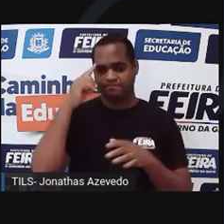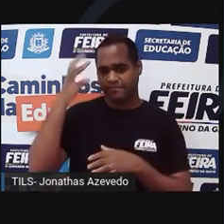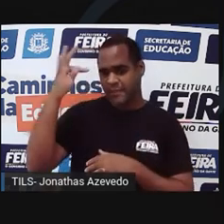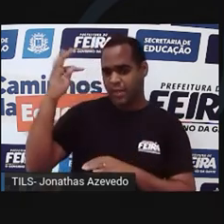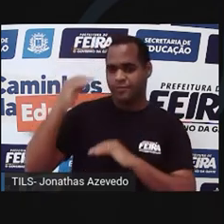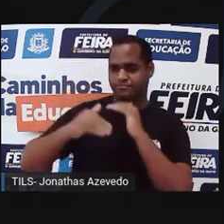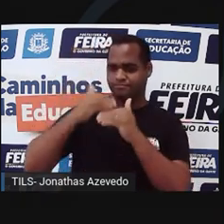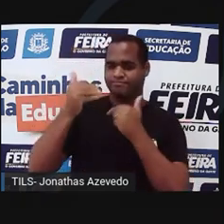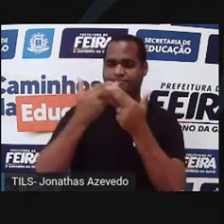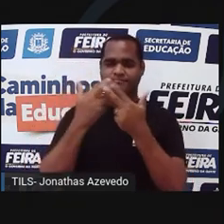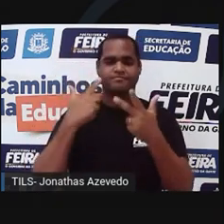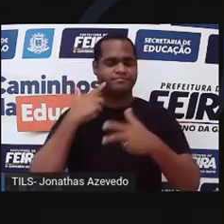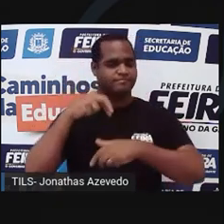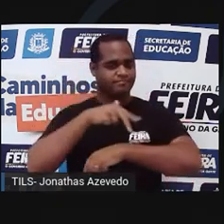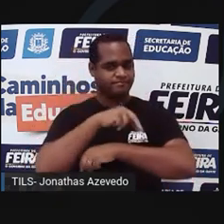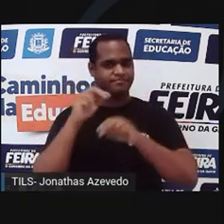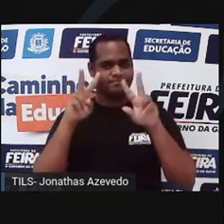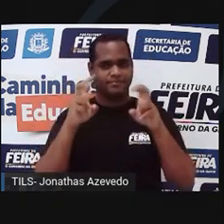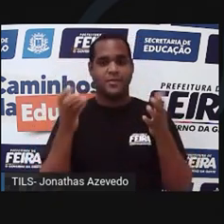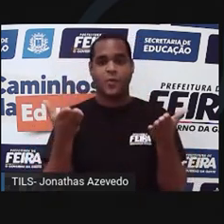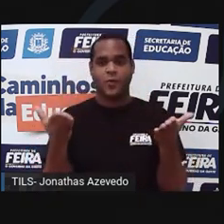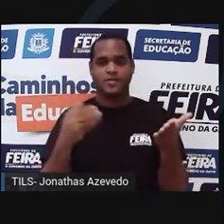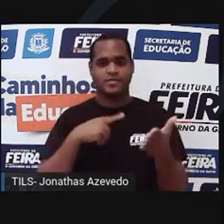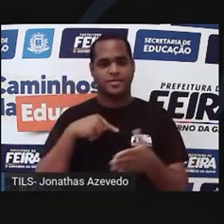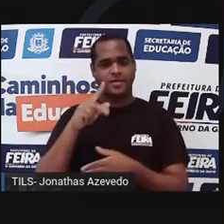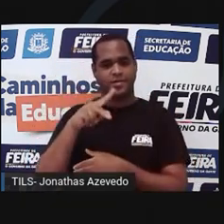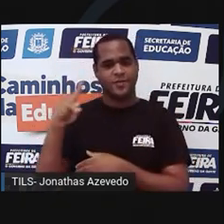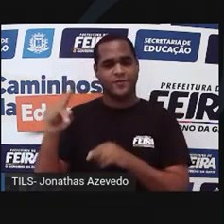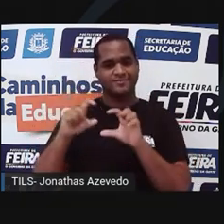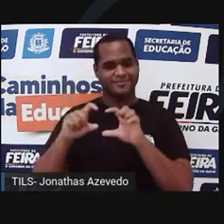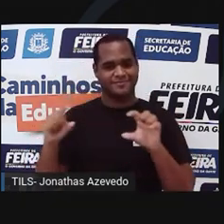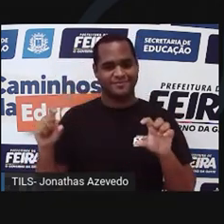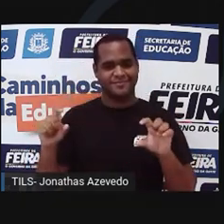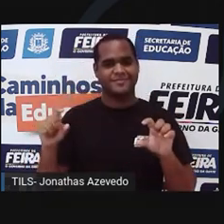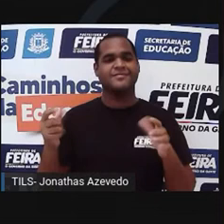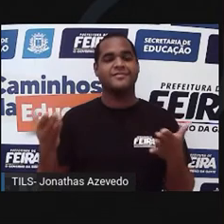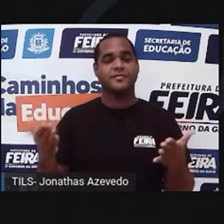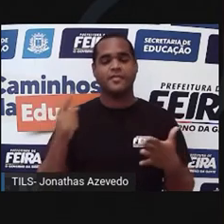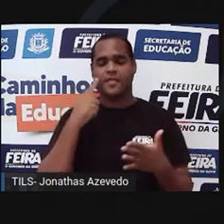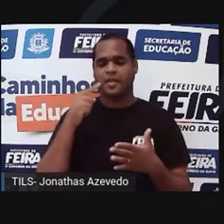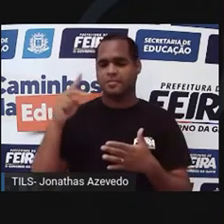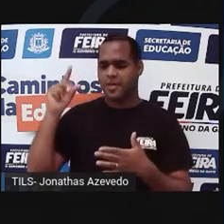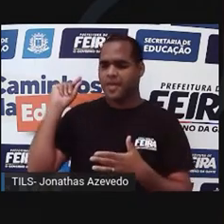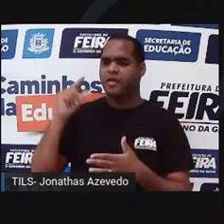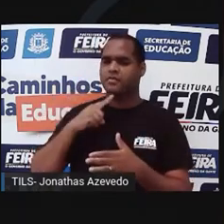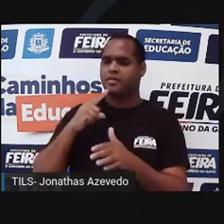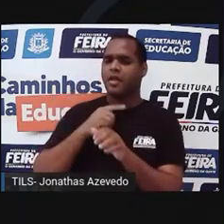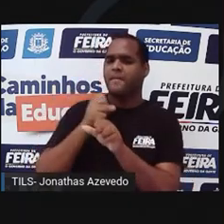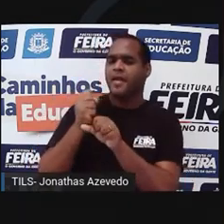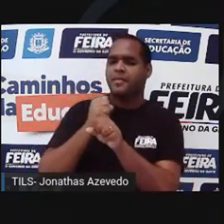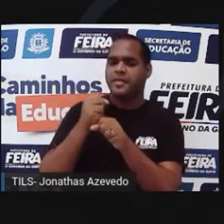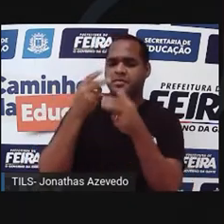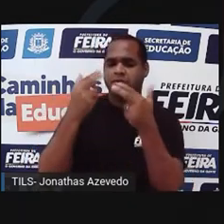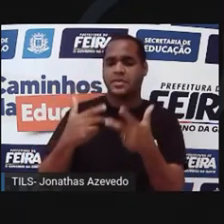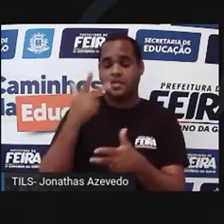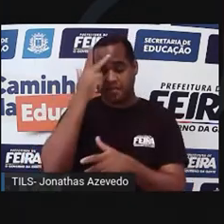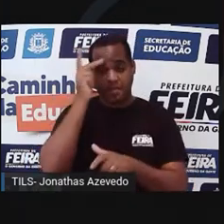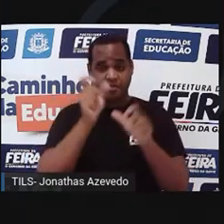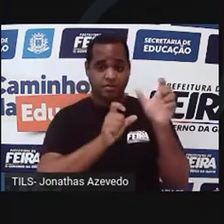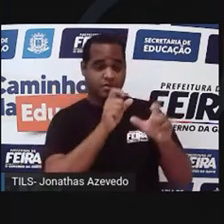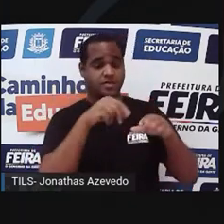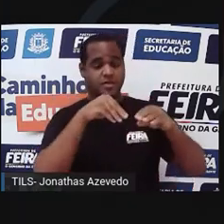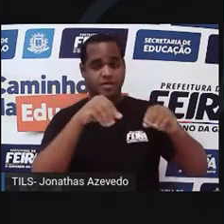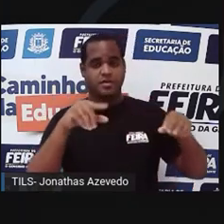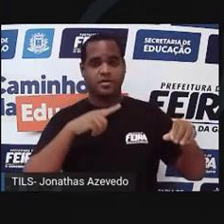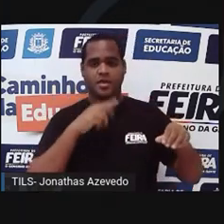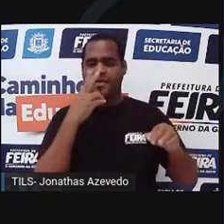Teorias evolucionistas, esse é o tema da aula de hoje. E eu sou a professora Rafaela Lima. Durante muito tempo, o ser humano achava que a Terra tinha um tempo